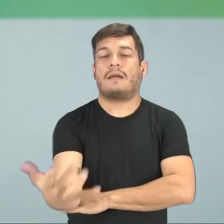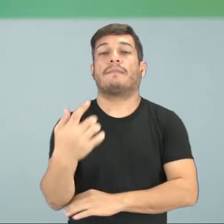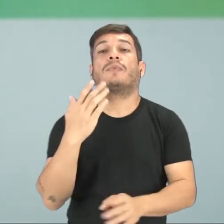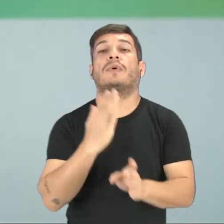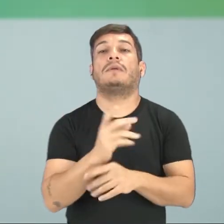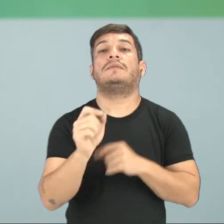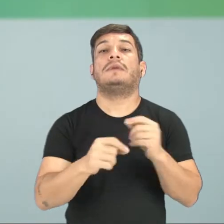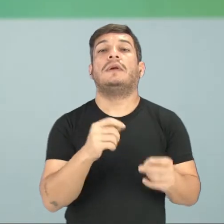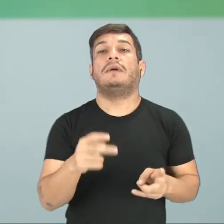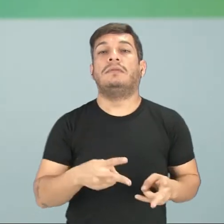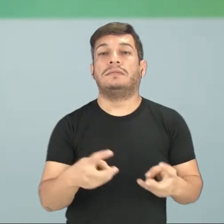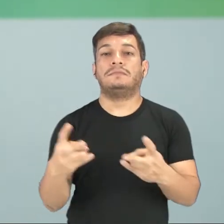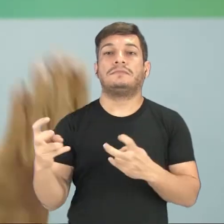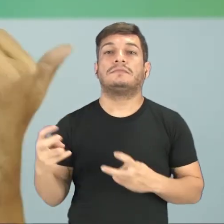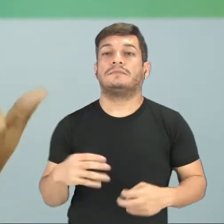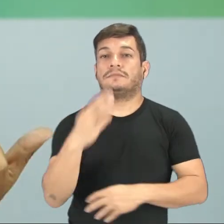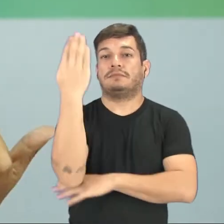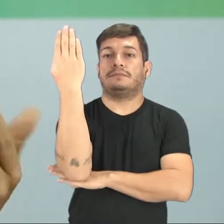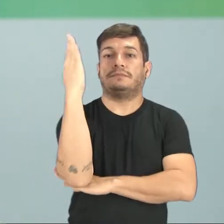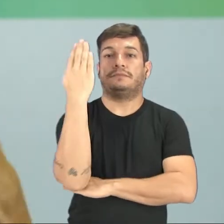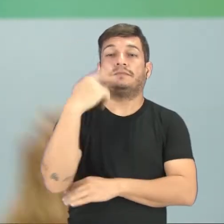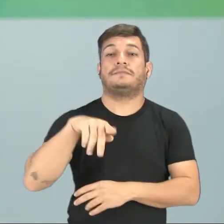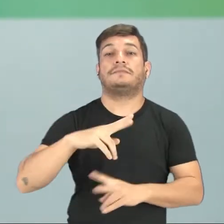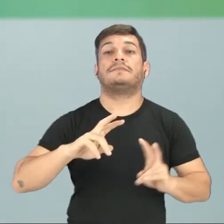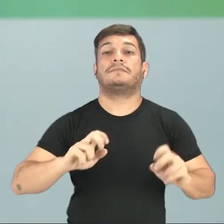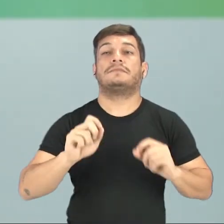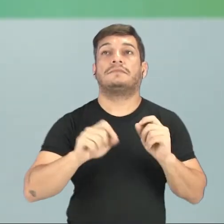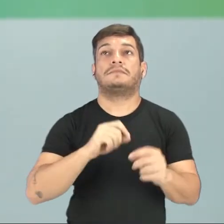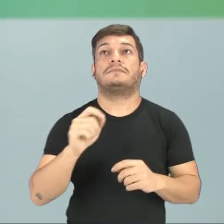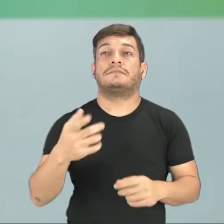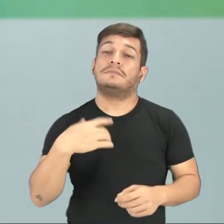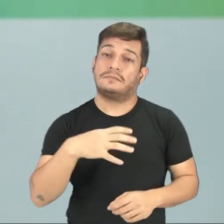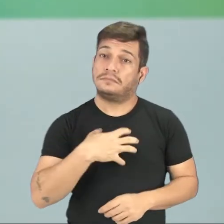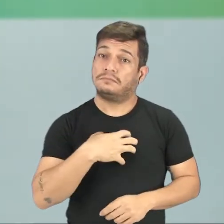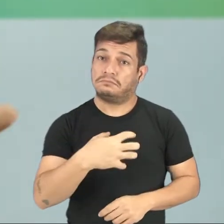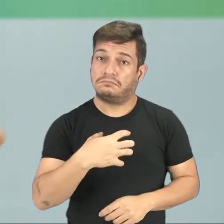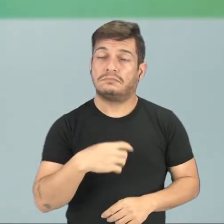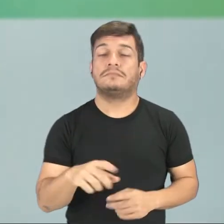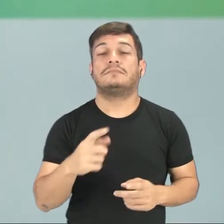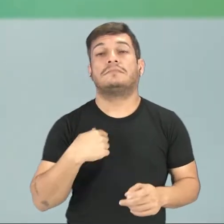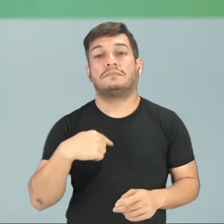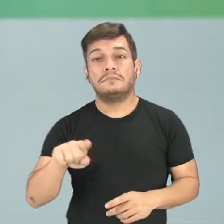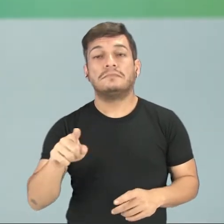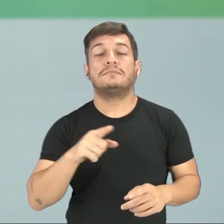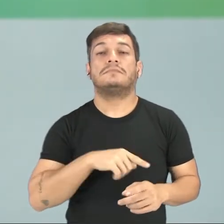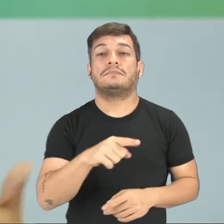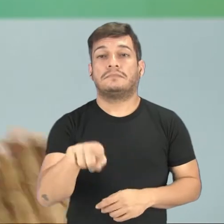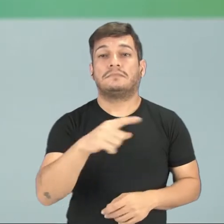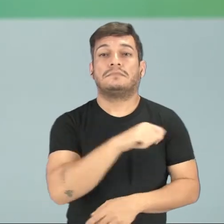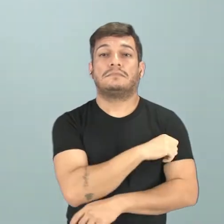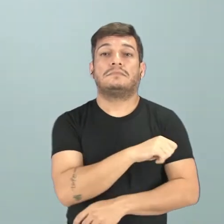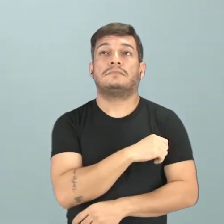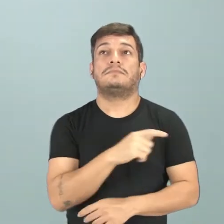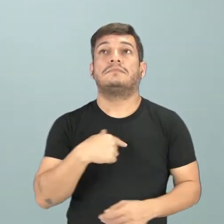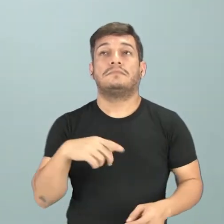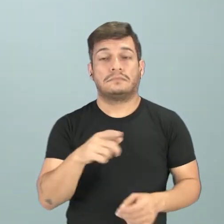por conta da extração de madeira. Então, percebam, é uma das iniciativas. E para você, caro aluno, eu até sugiro que